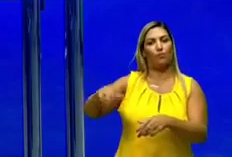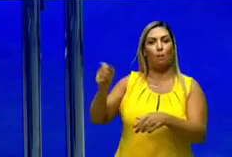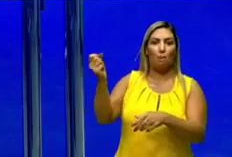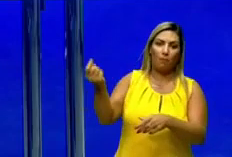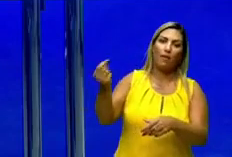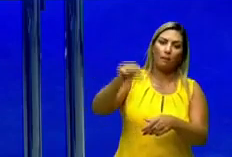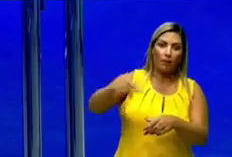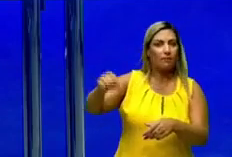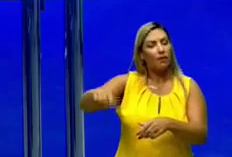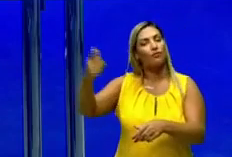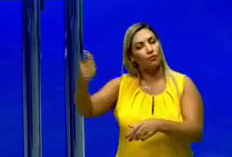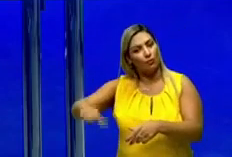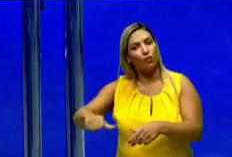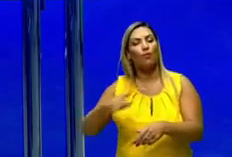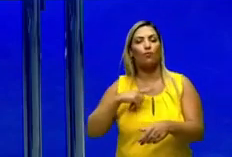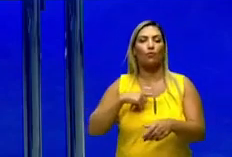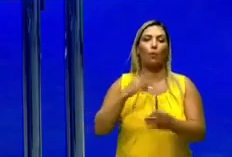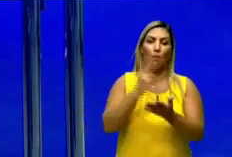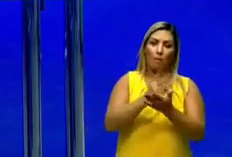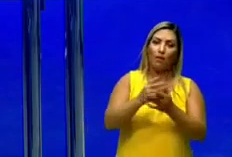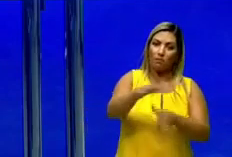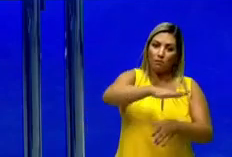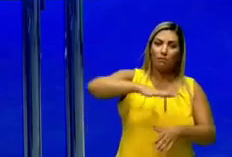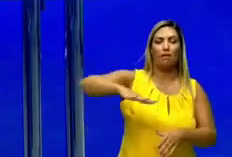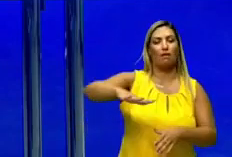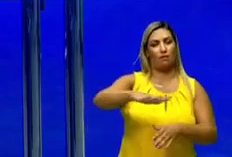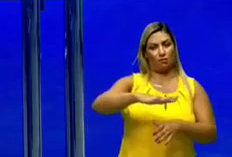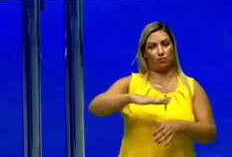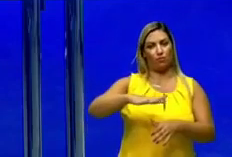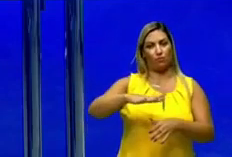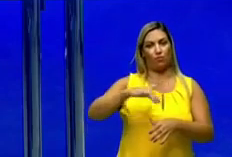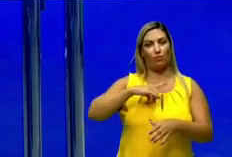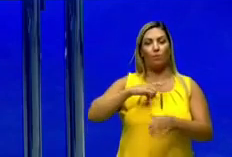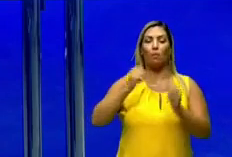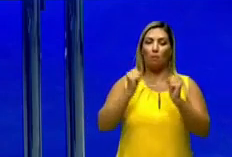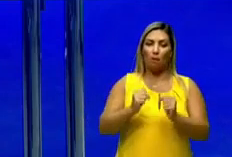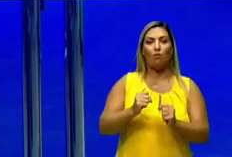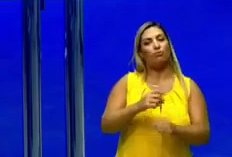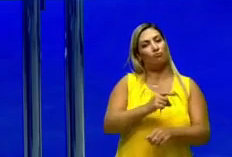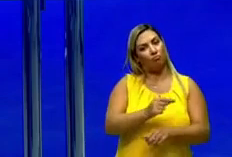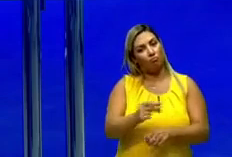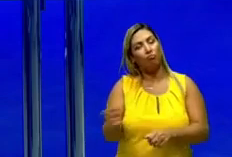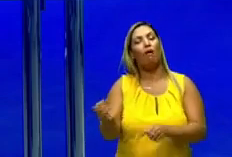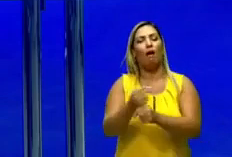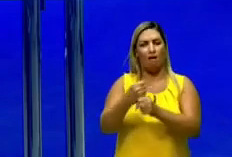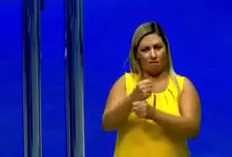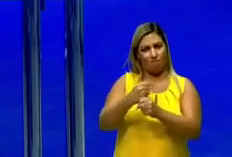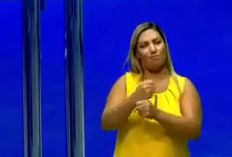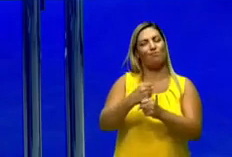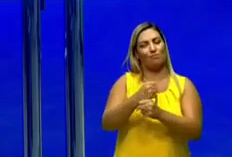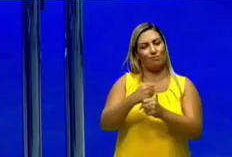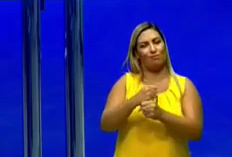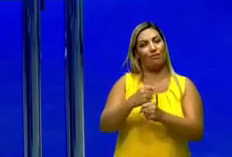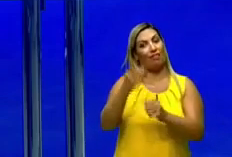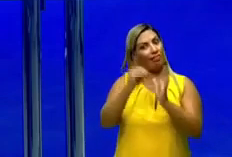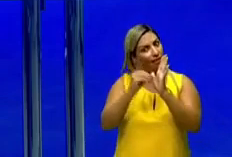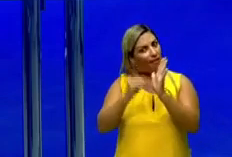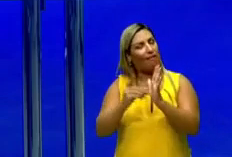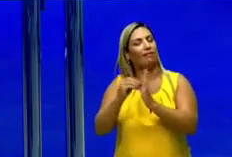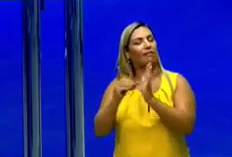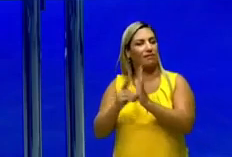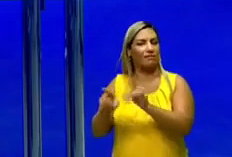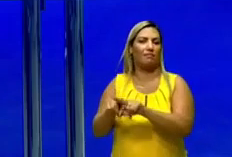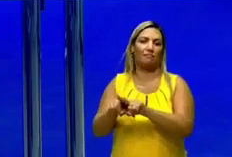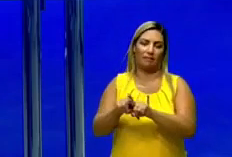Mas você faz uma produção, em um mesmo espaço, você faz uma produção que ela pode durar muitos e muitos anos, até mesmo décadas.